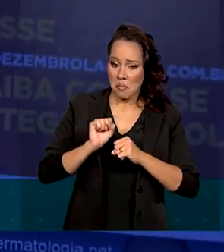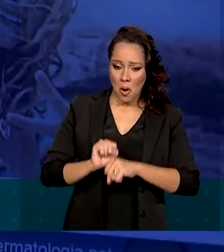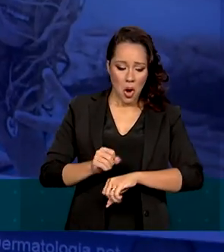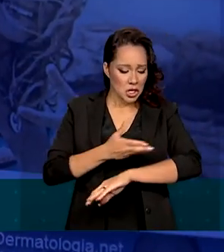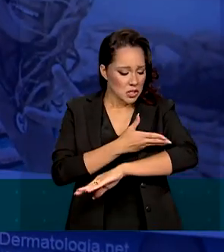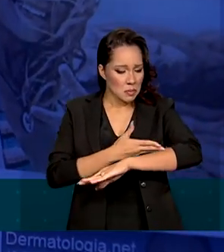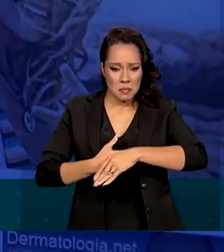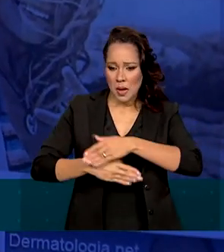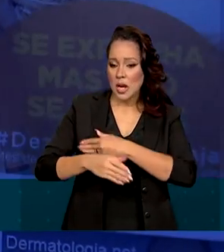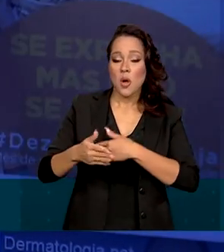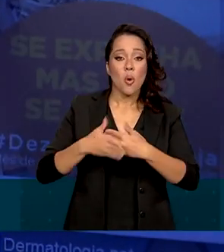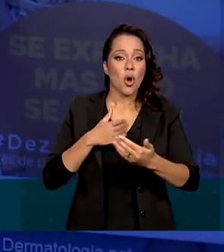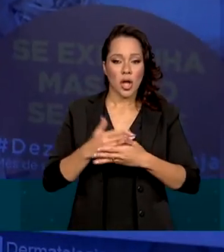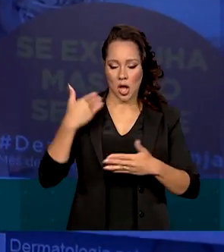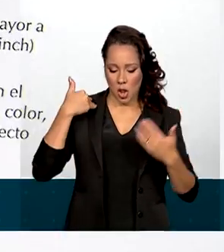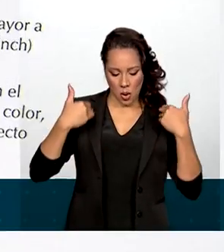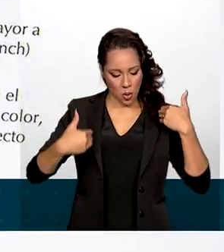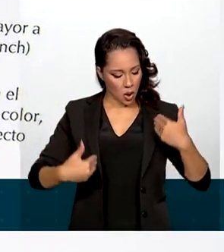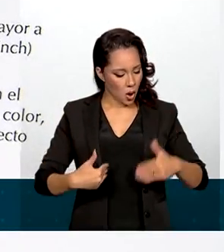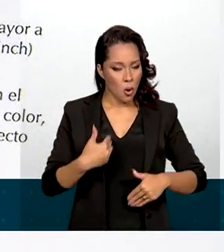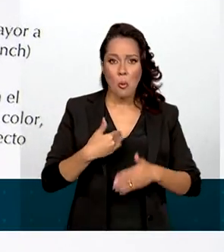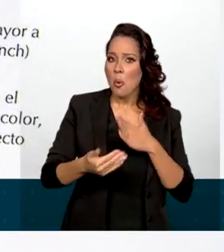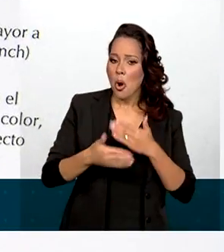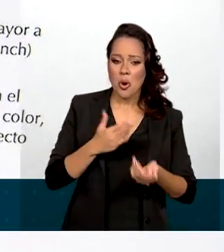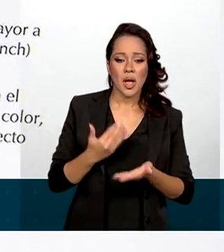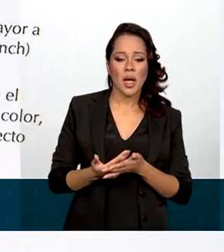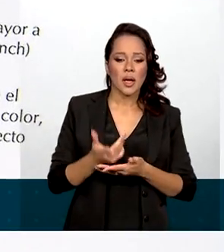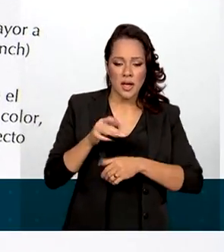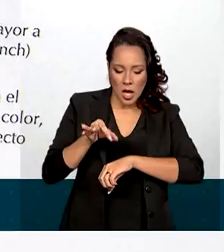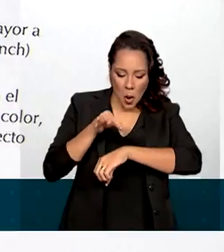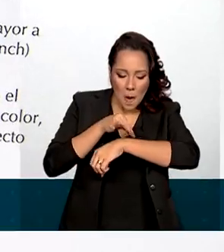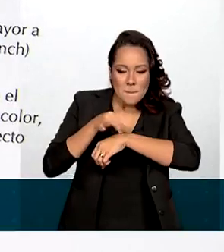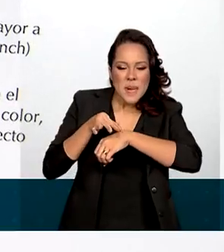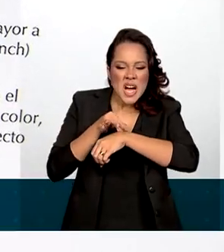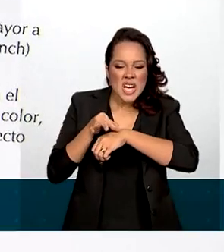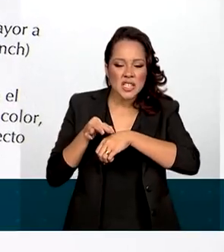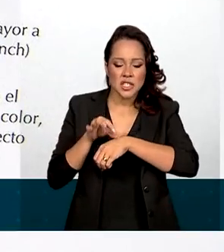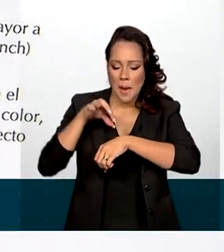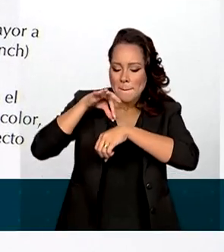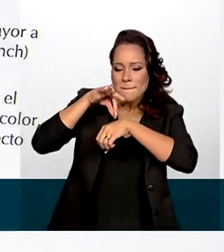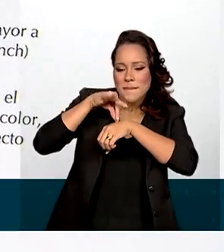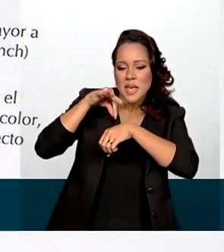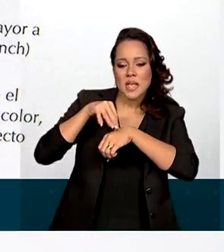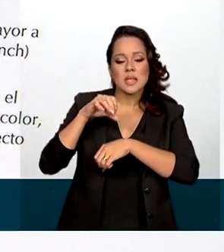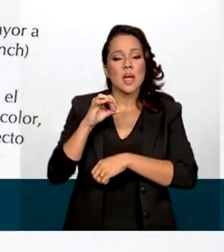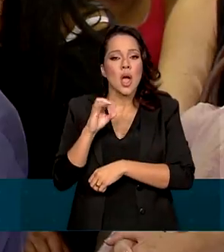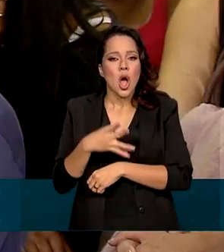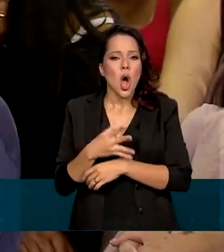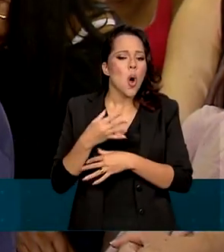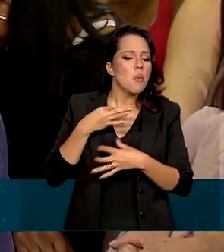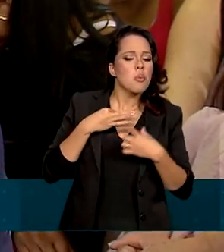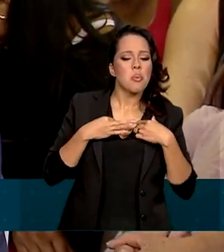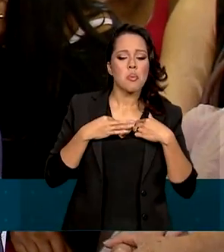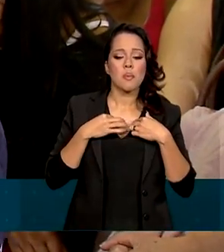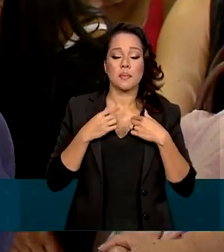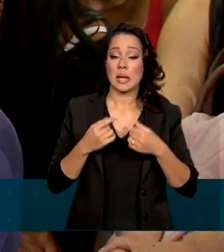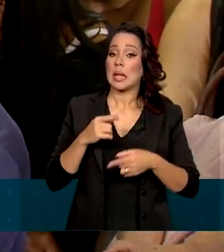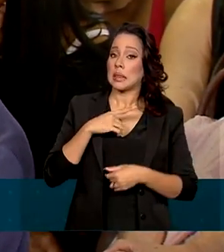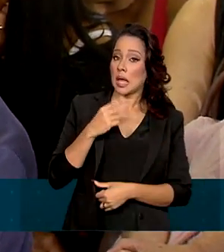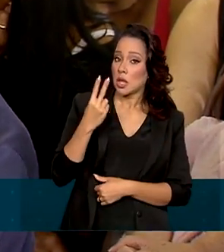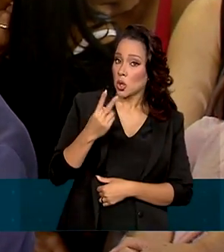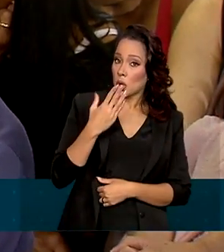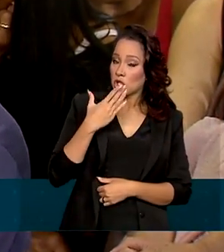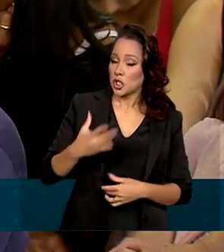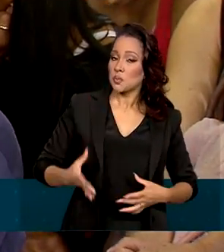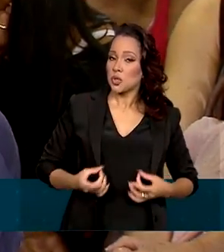na pele em qualquer parte do corpo, na forma de manchas, pintas ou sinais. Existem dois